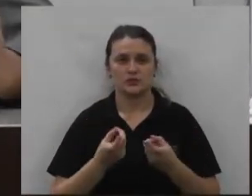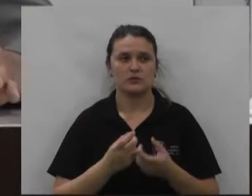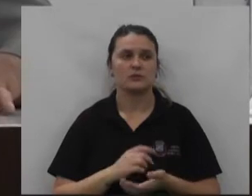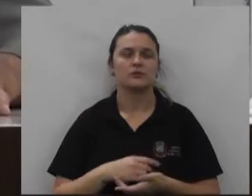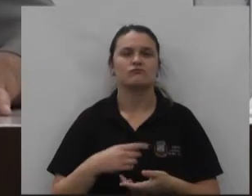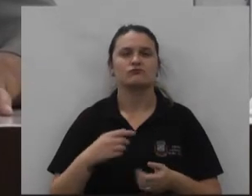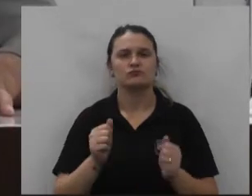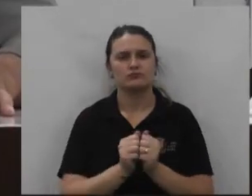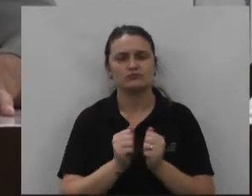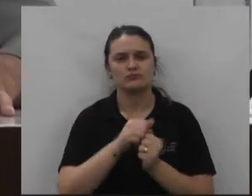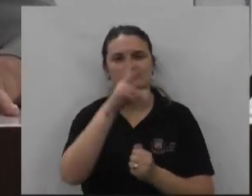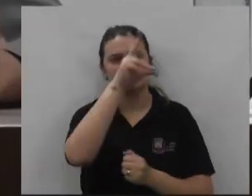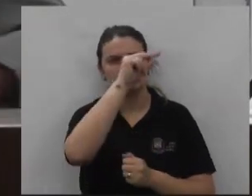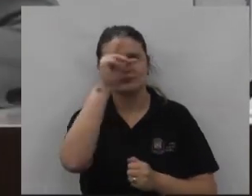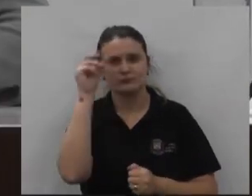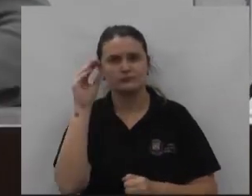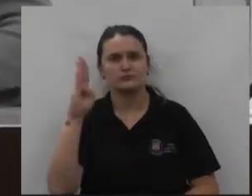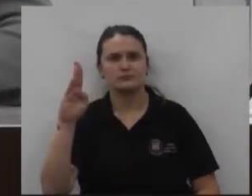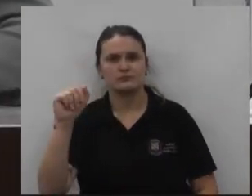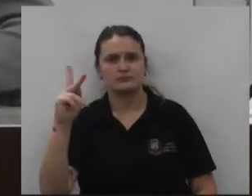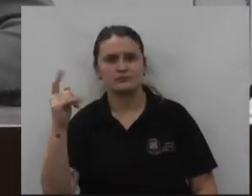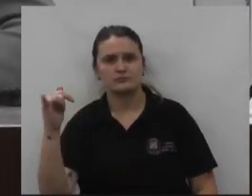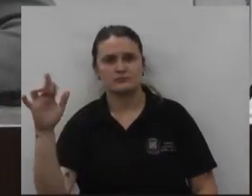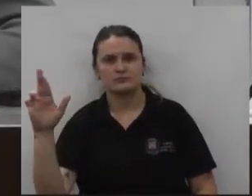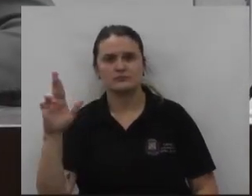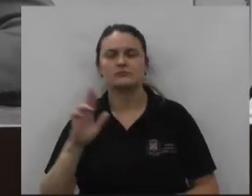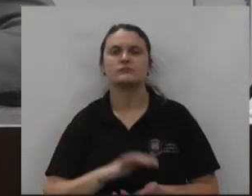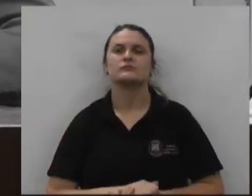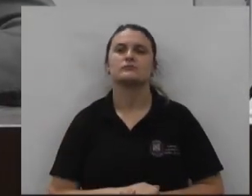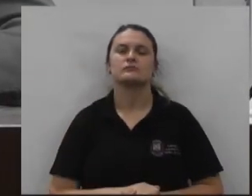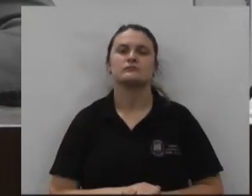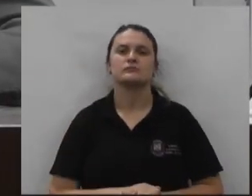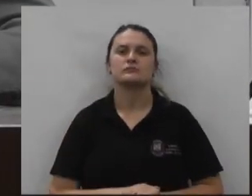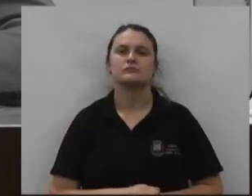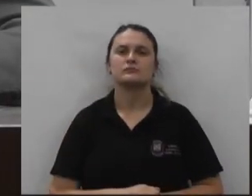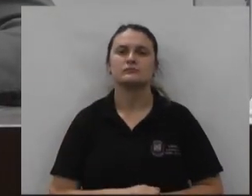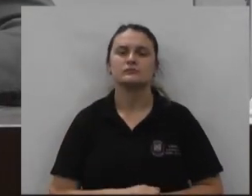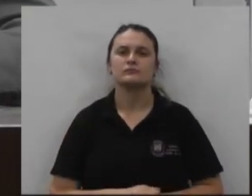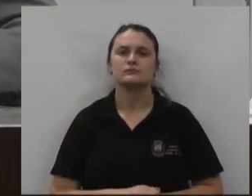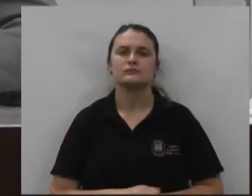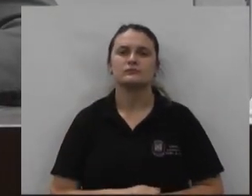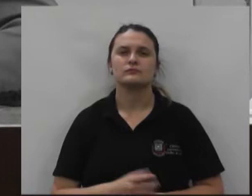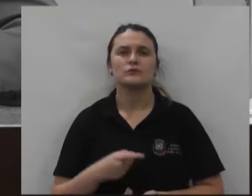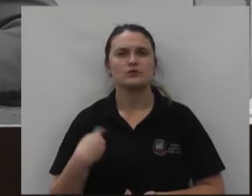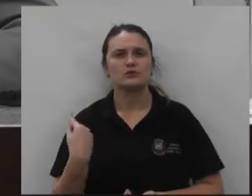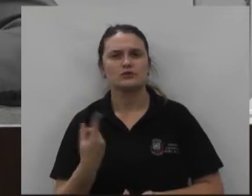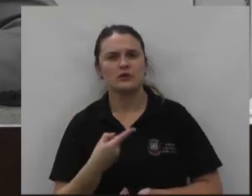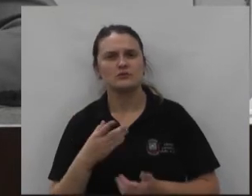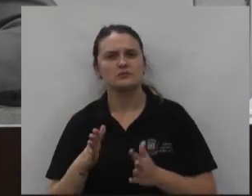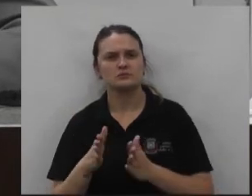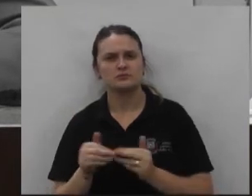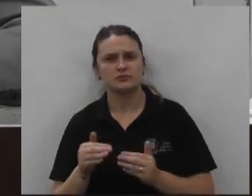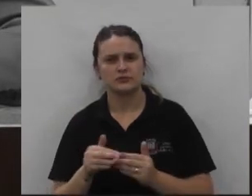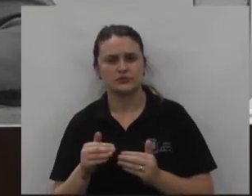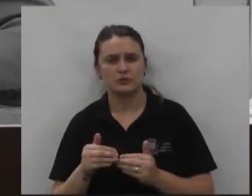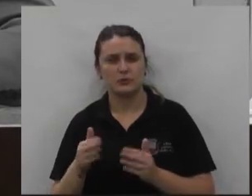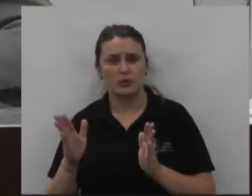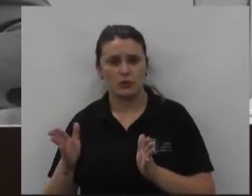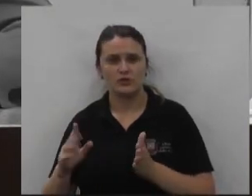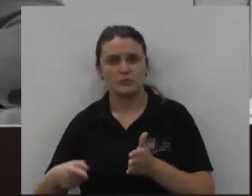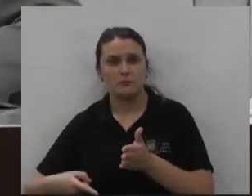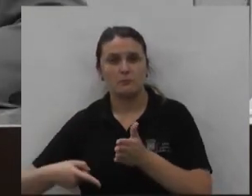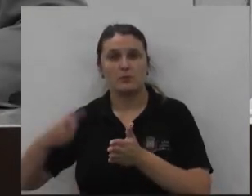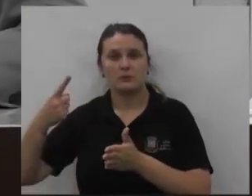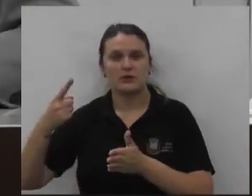com o prefeito Bachir Abbas e nós pedimos para que ele pudesse vir nesse primeiro